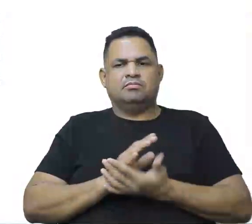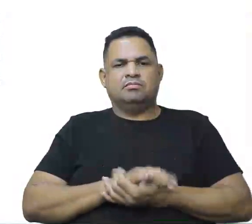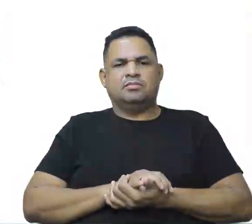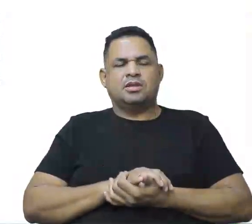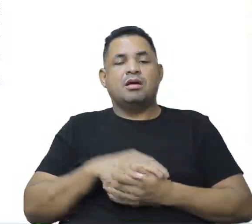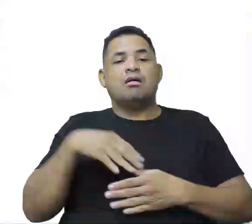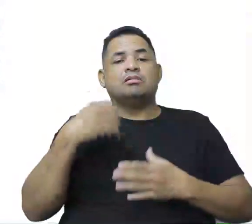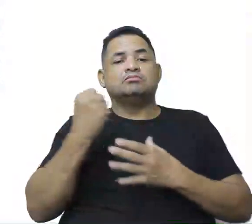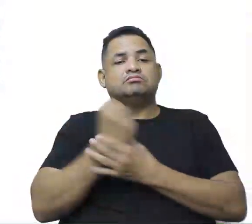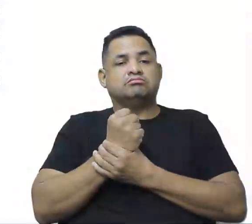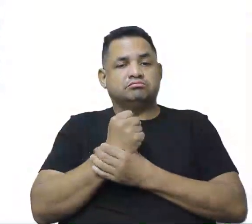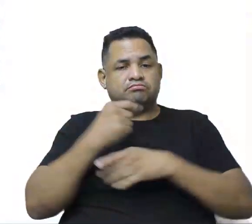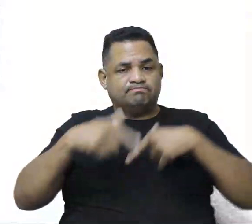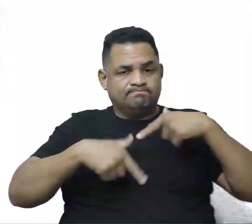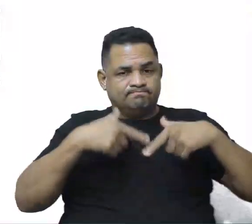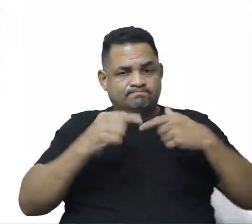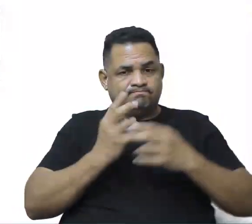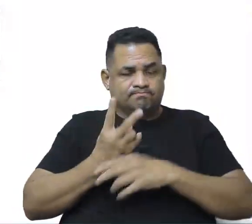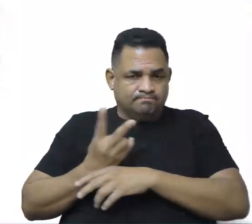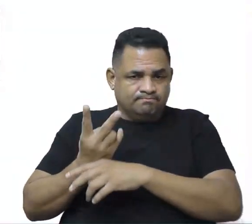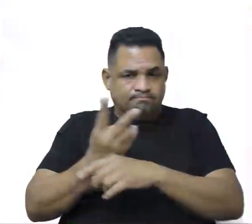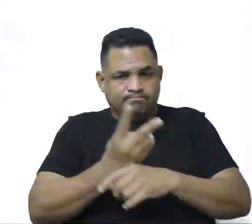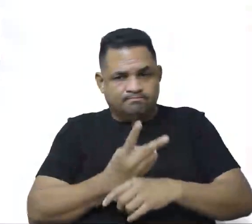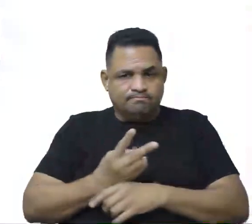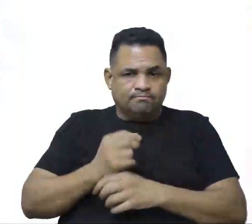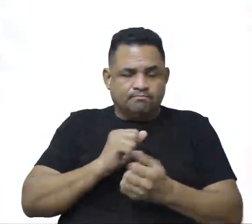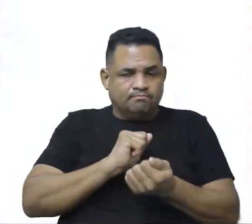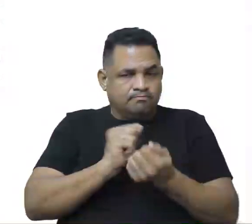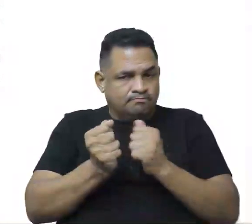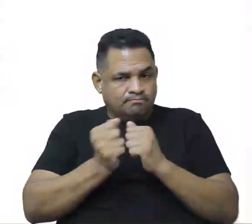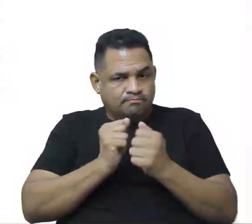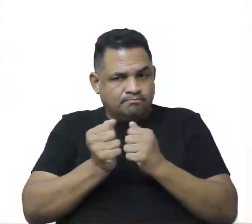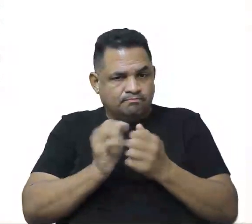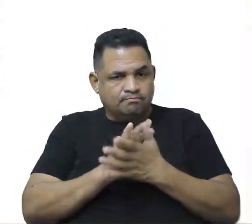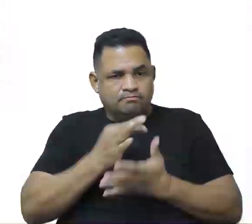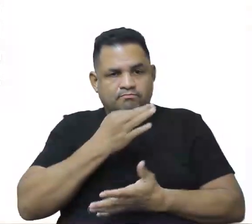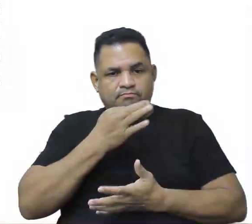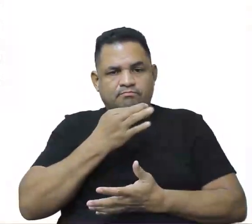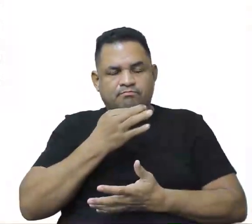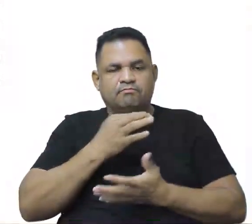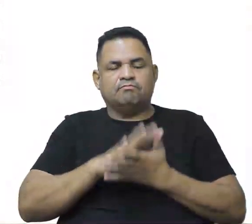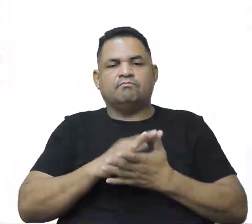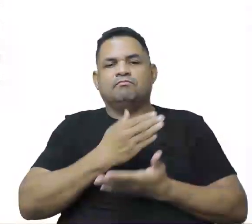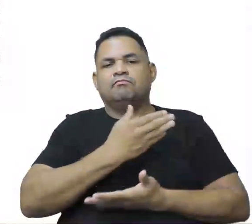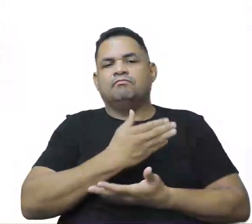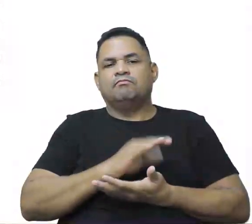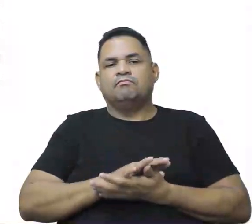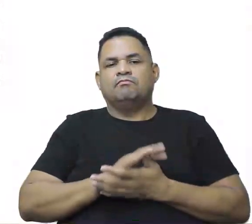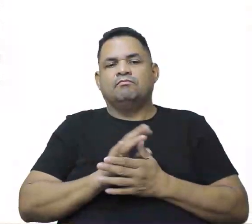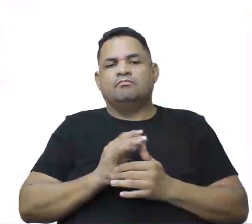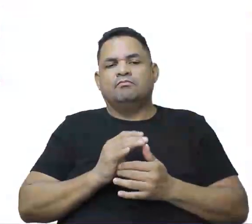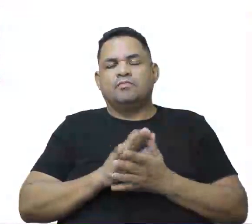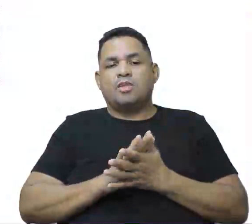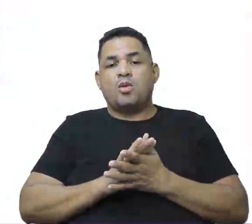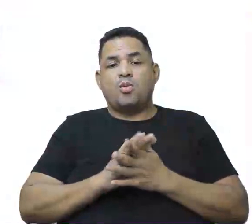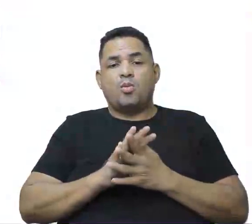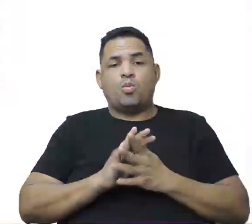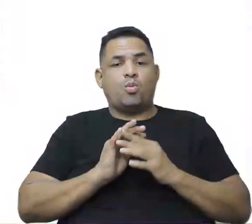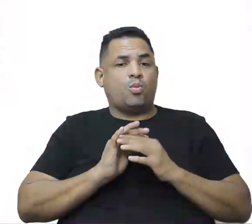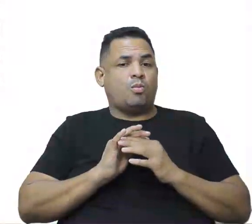ao assegurar uma produção, buscava também manipular a opinião pela via da